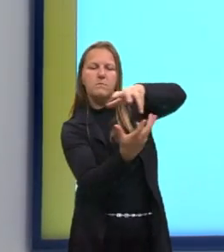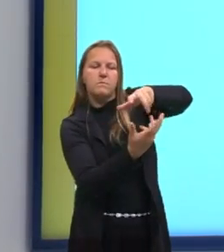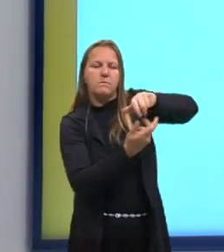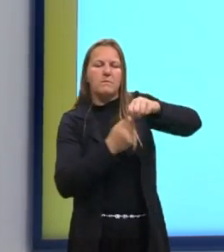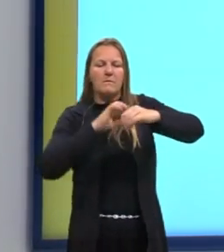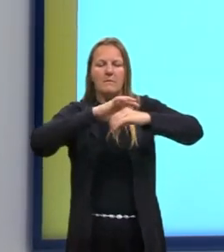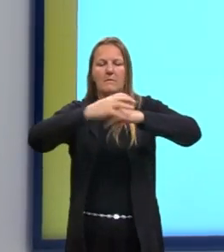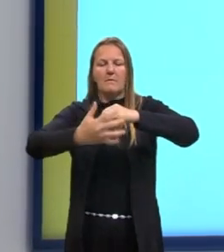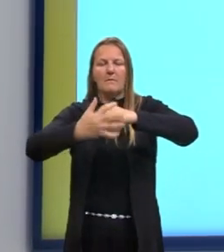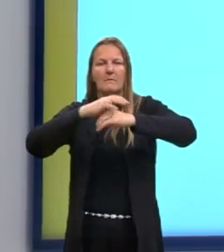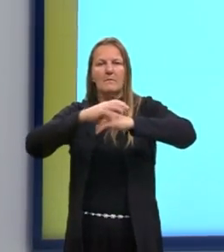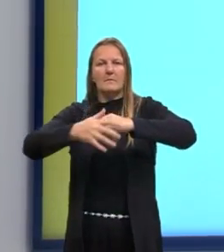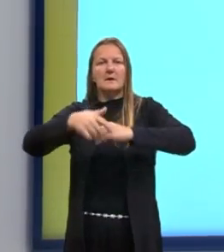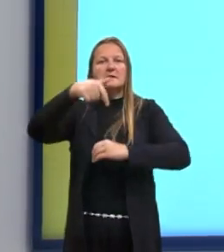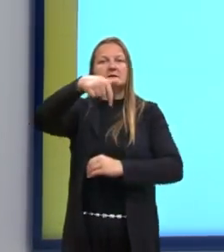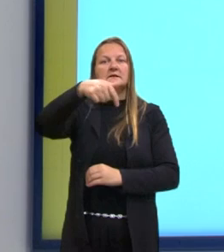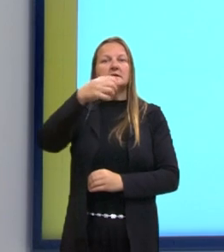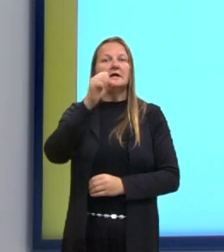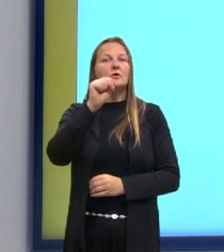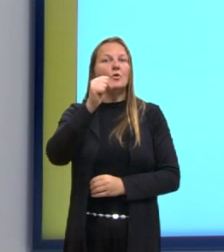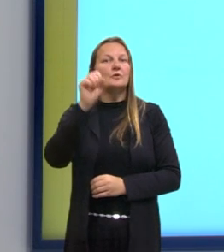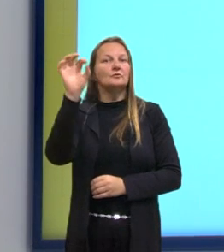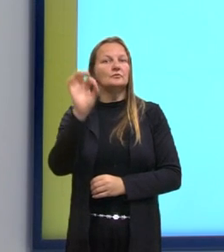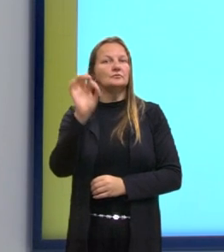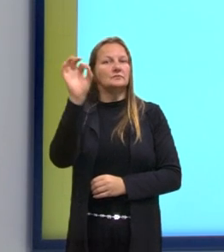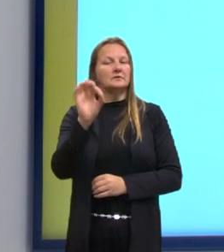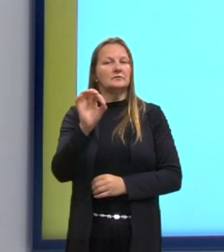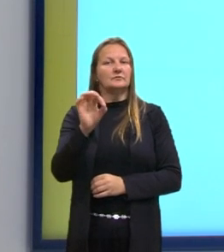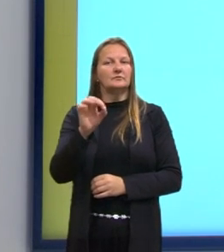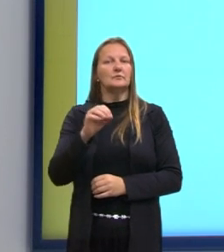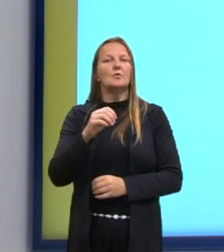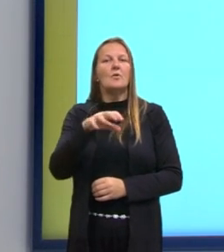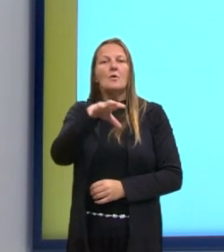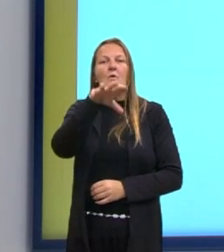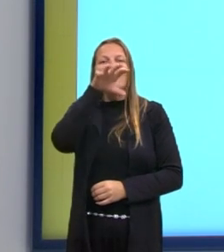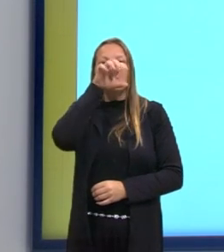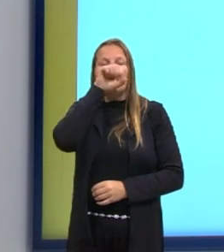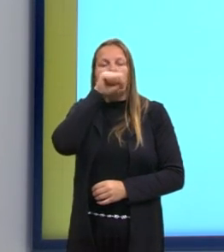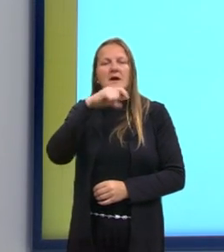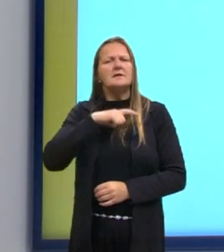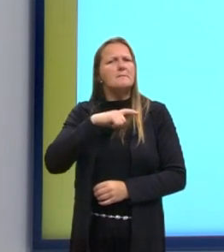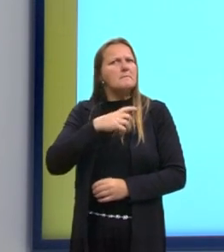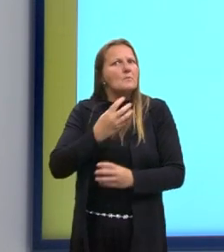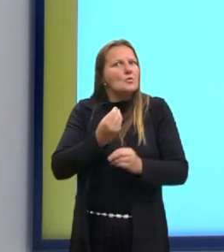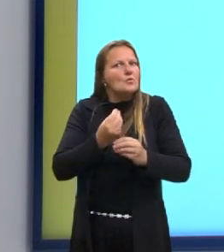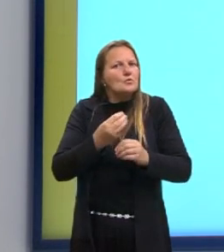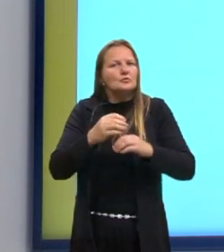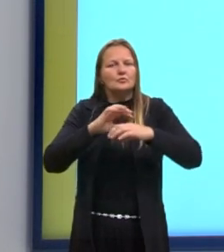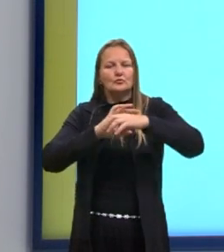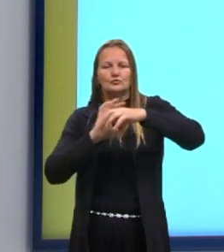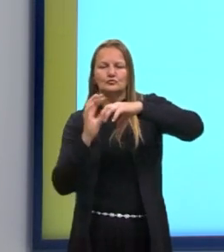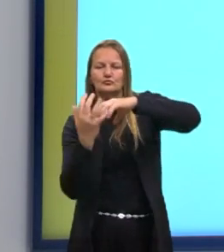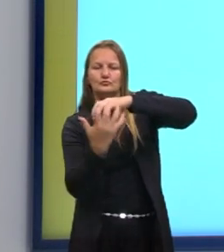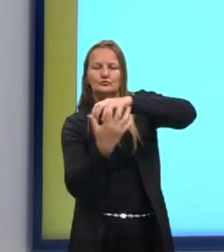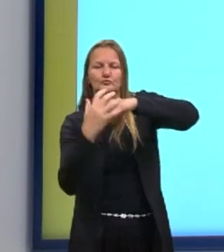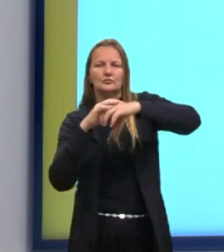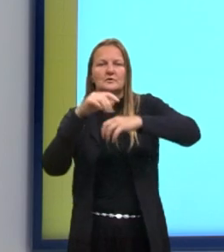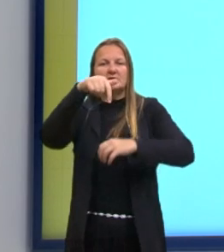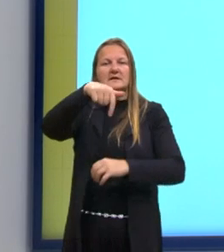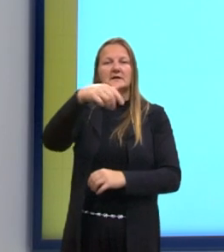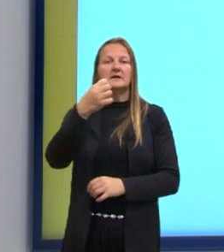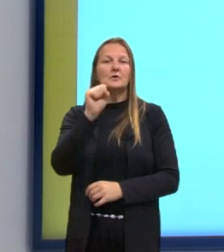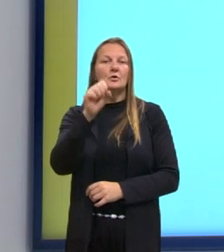% de nitrogênio. Gente, ar, olha como tem nitrogênio no ar. 78%